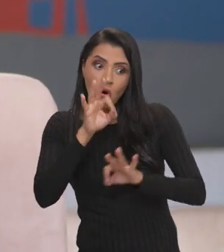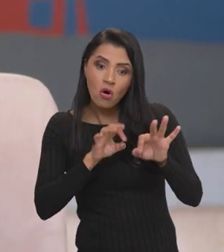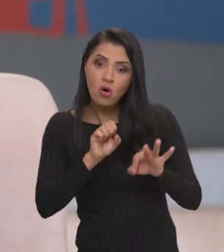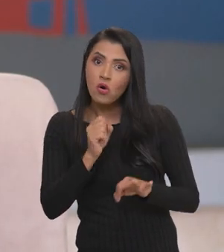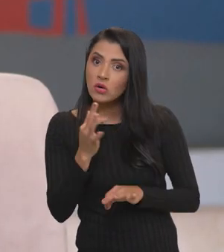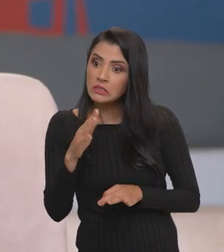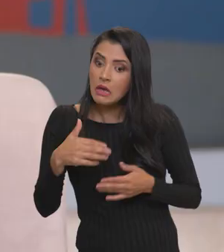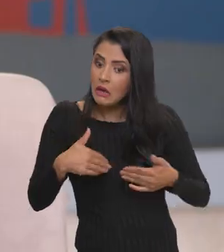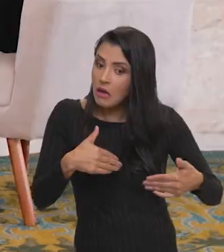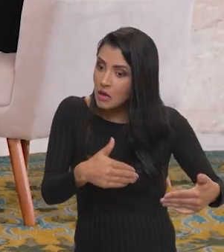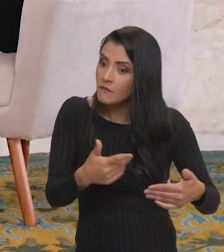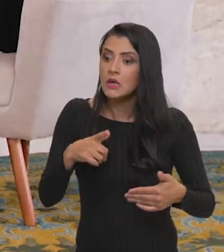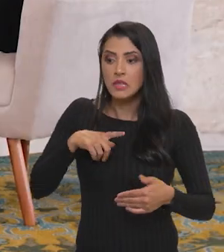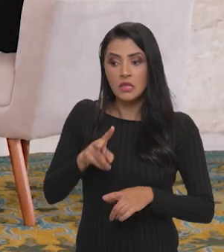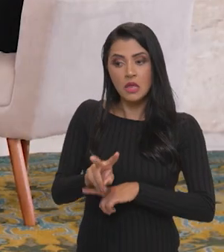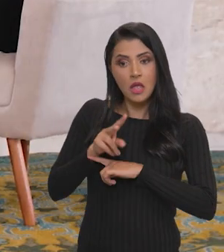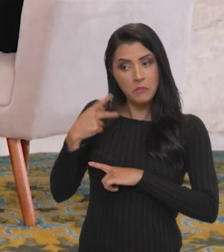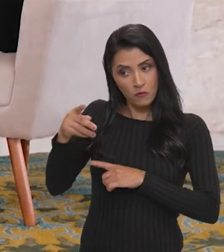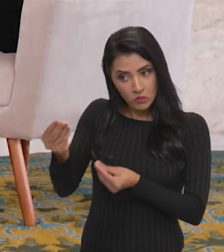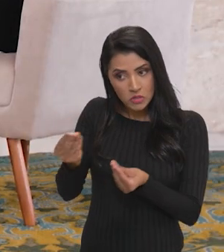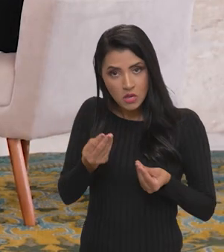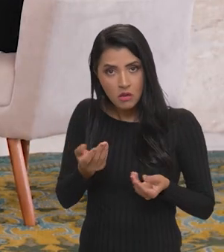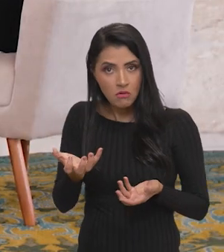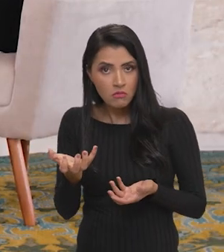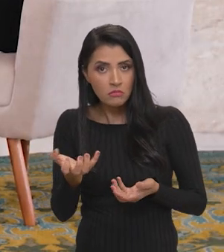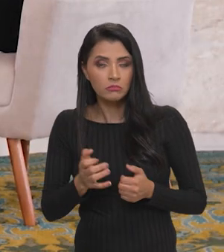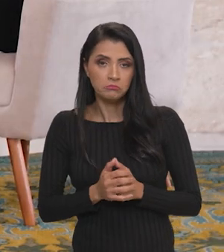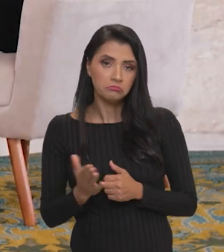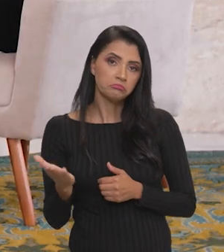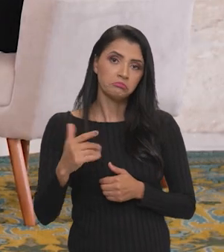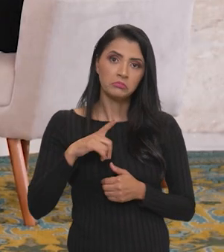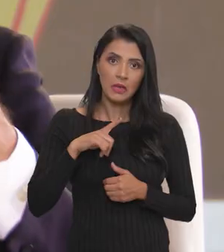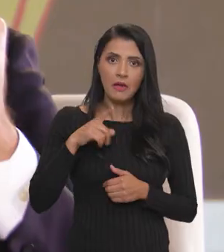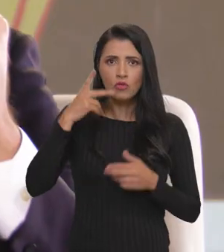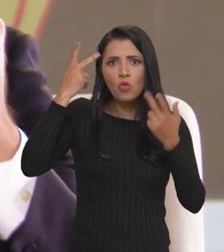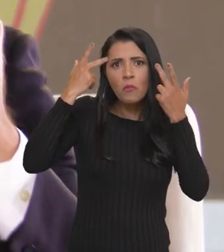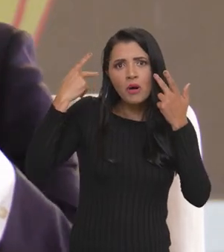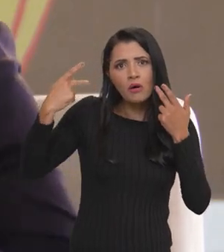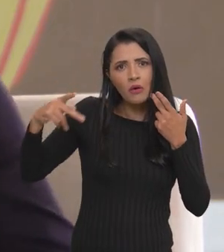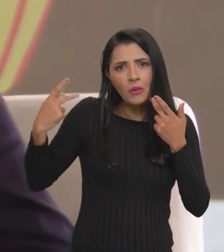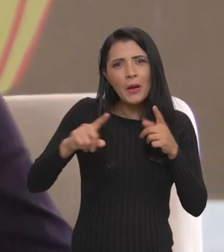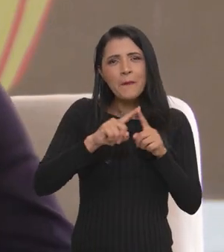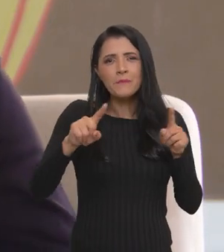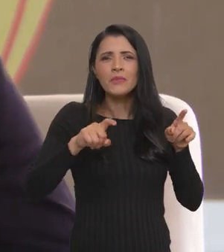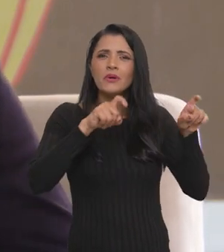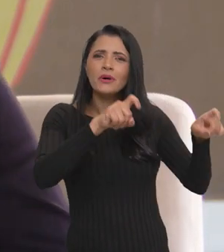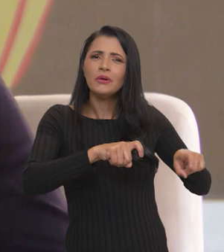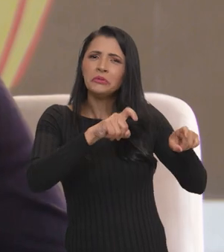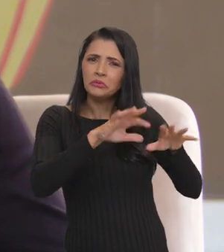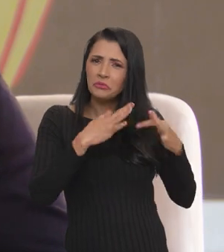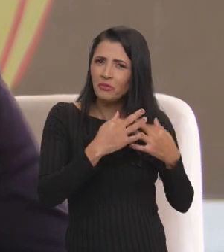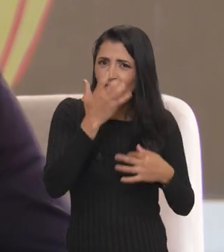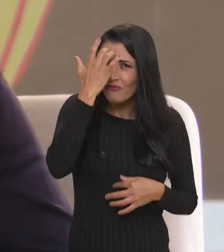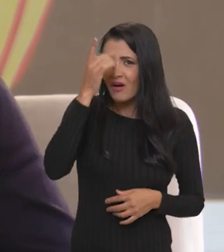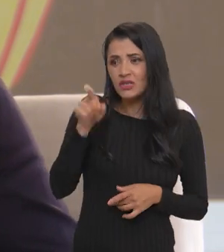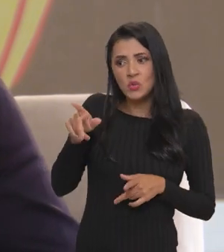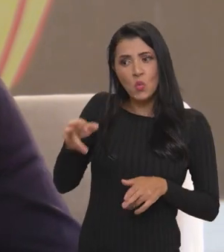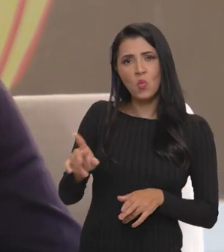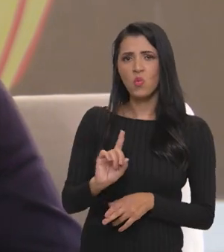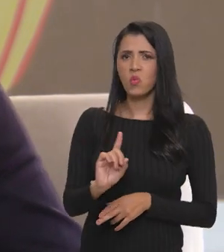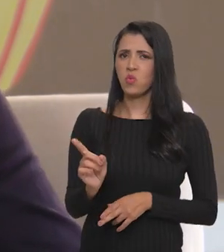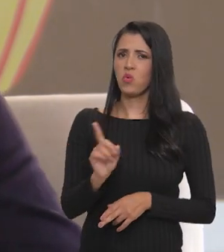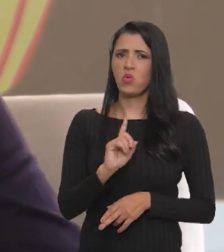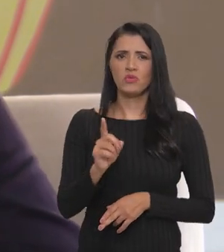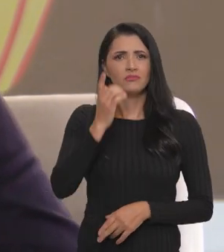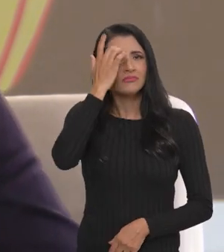Safra está acontecendo e tal, tem um crédito aqui para você. É comum para ele. Para o Agricultura Familiar não é tão fácil